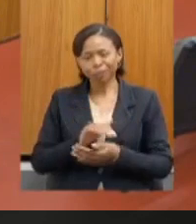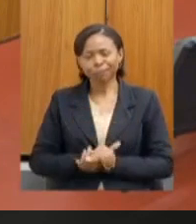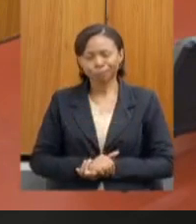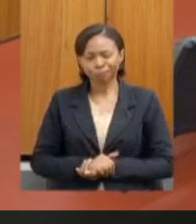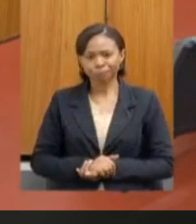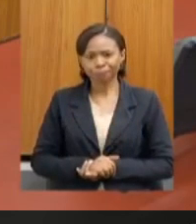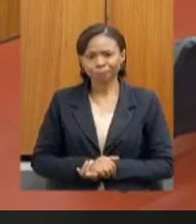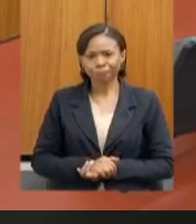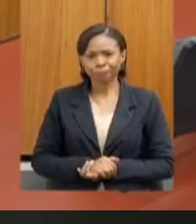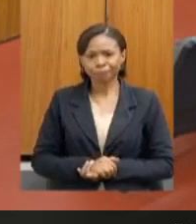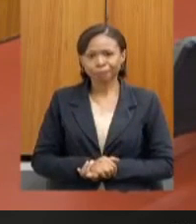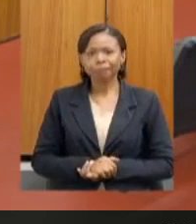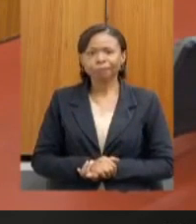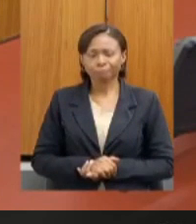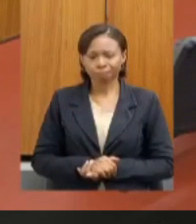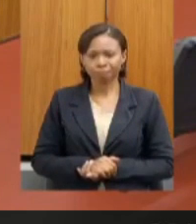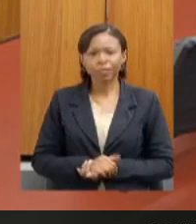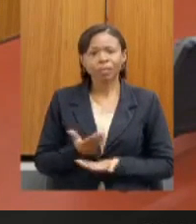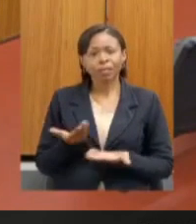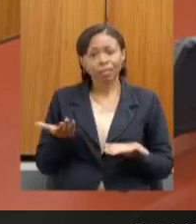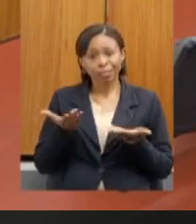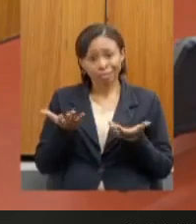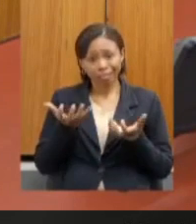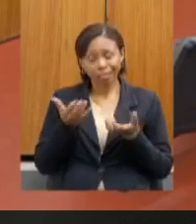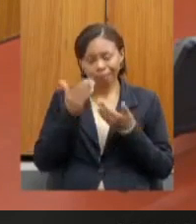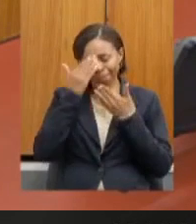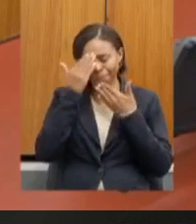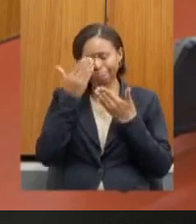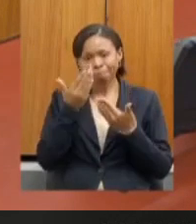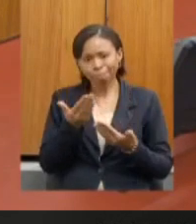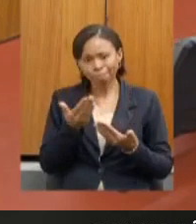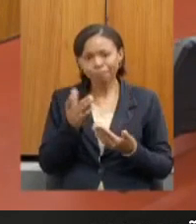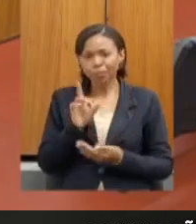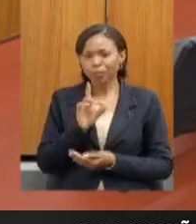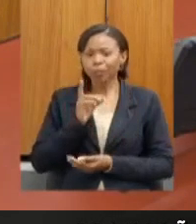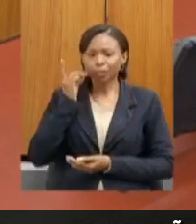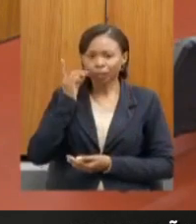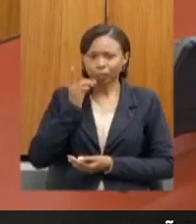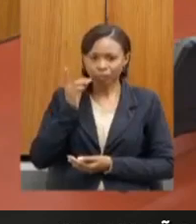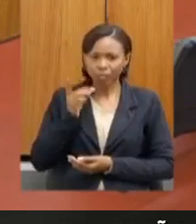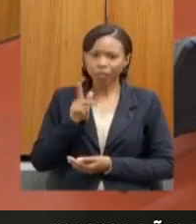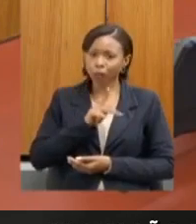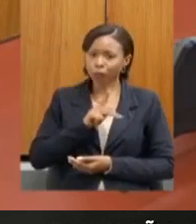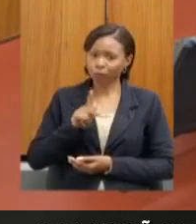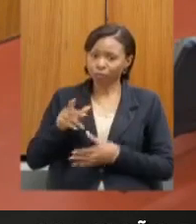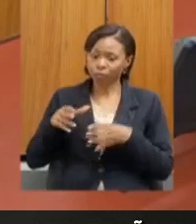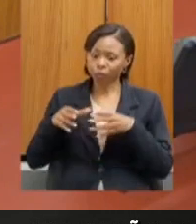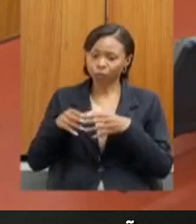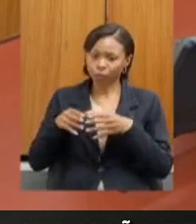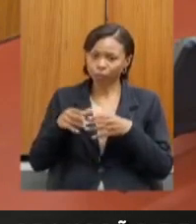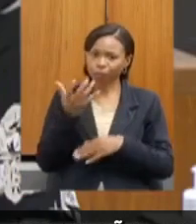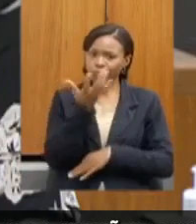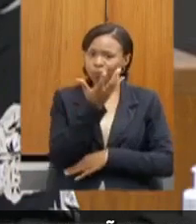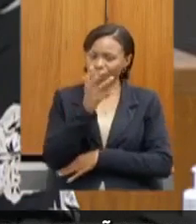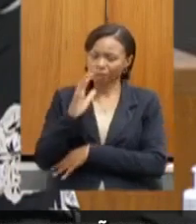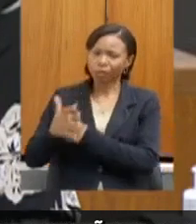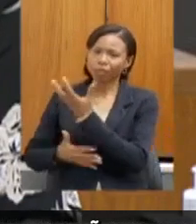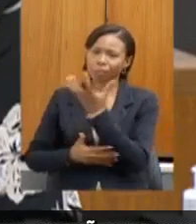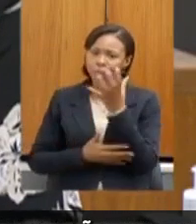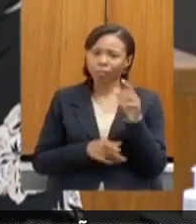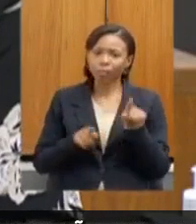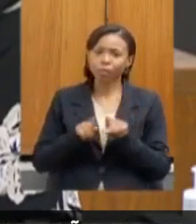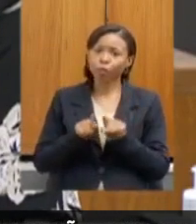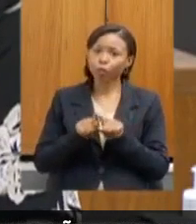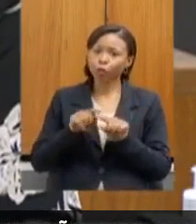Bem, eu queria, de fato, agradecer deputado Noraldino, presidente da nossa Comissão de Meio Ambiente, todos os deputados que estiveram aqui